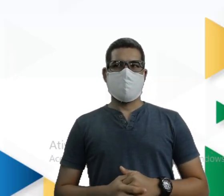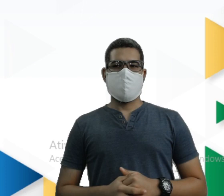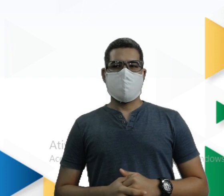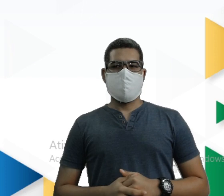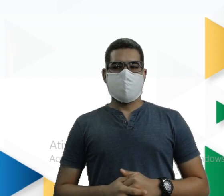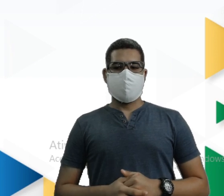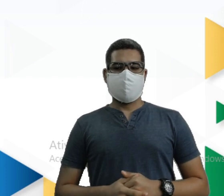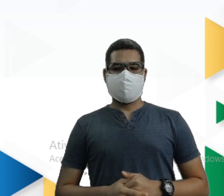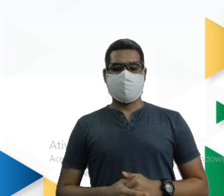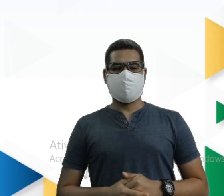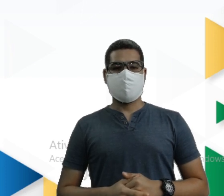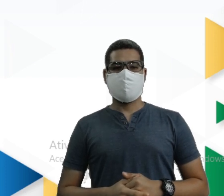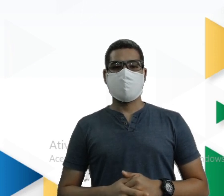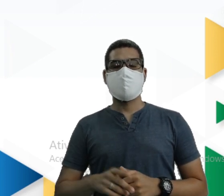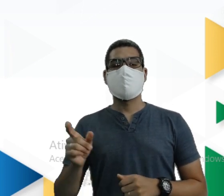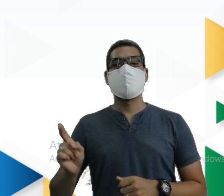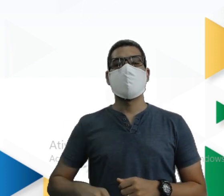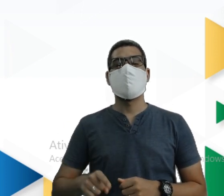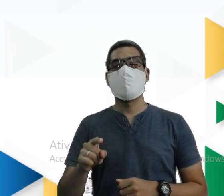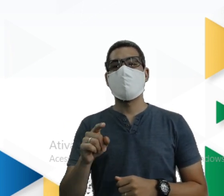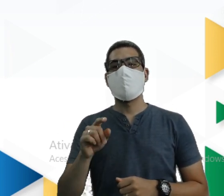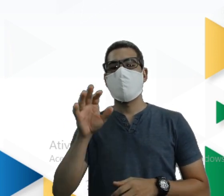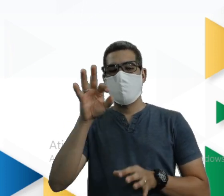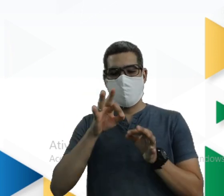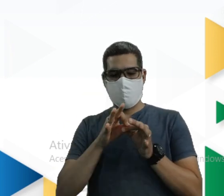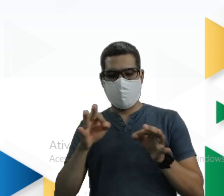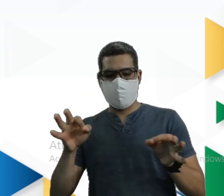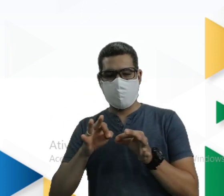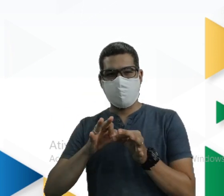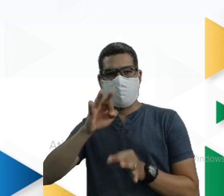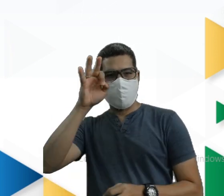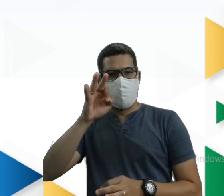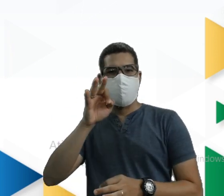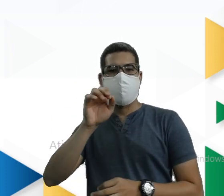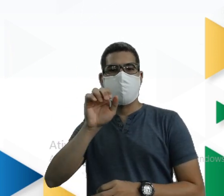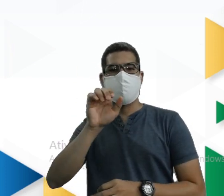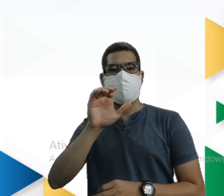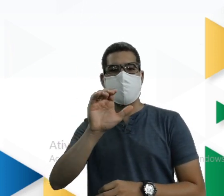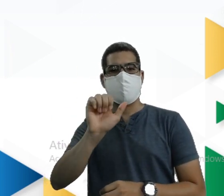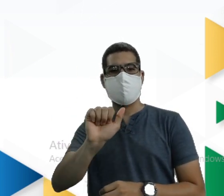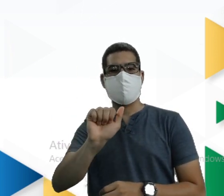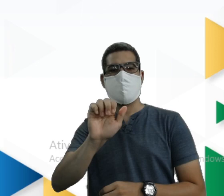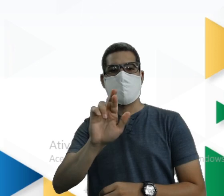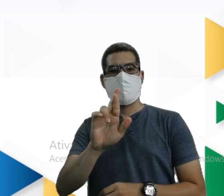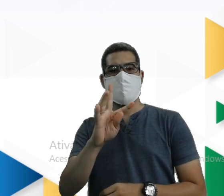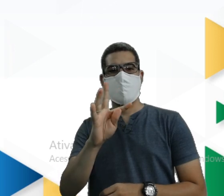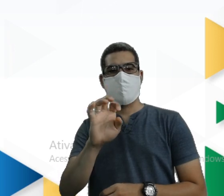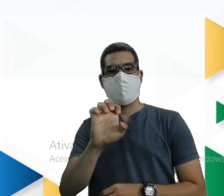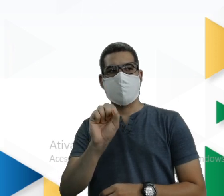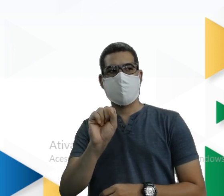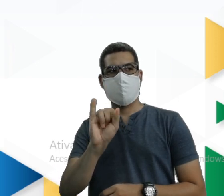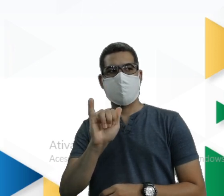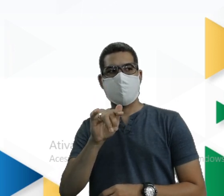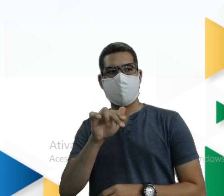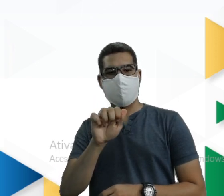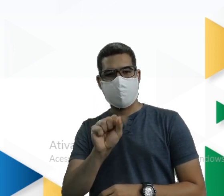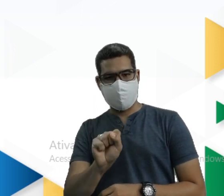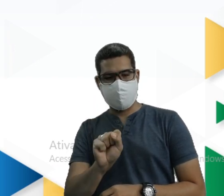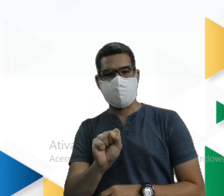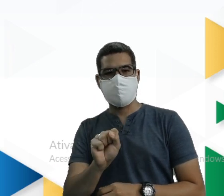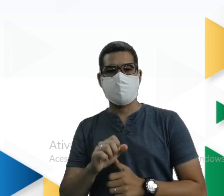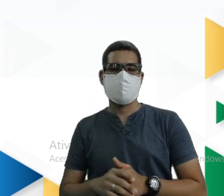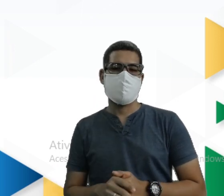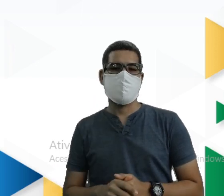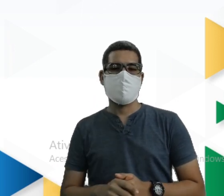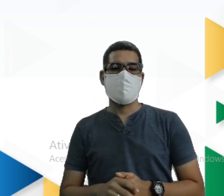coordenadas As coordenadas cartesianas, por conta do nosso grande René Descartes, já falei sobre ele, não? Se não, pesquisa aí sobre